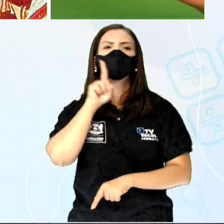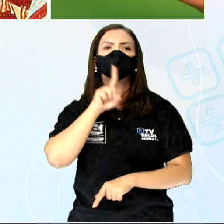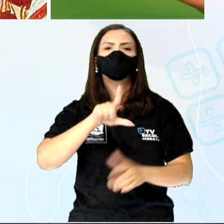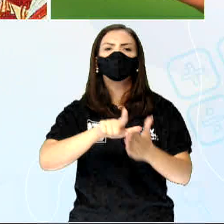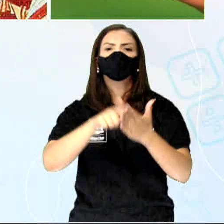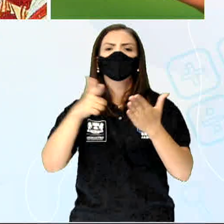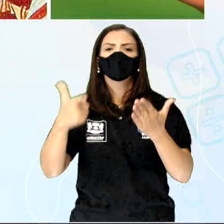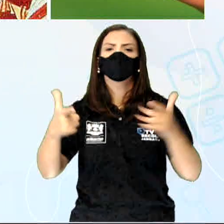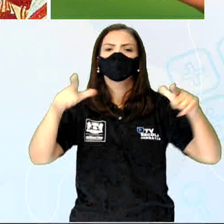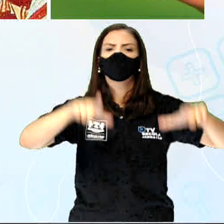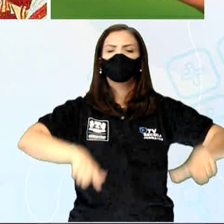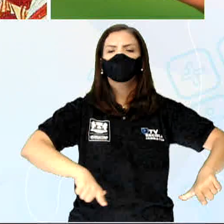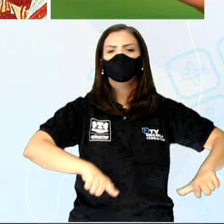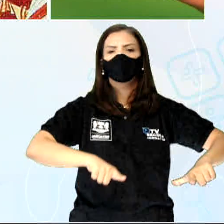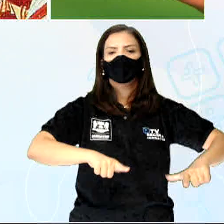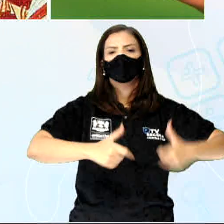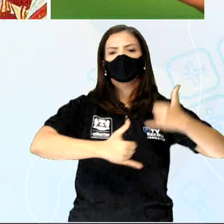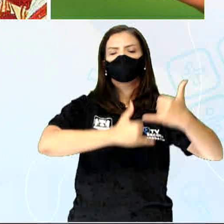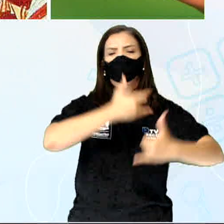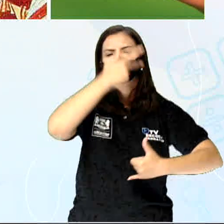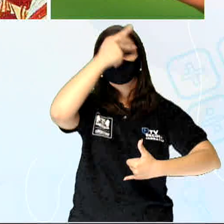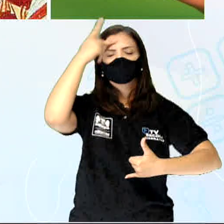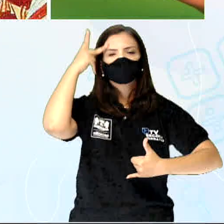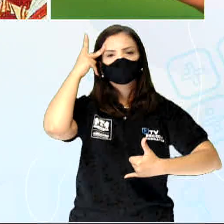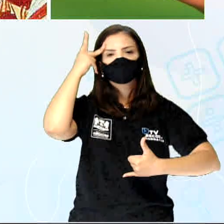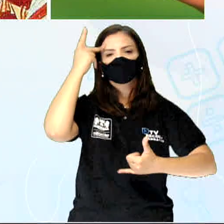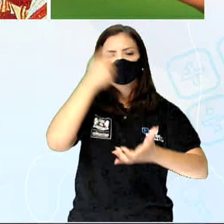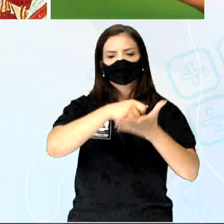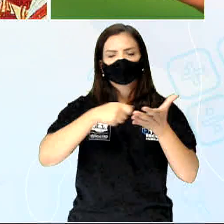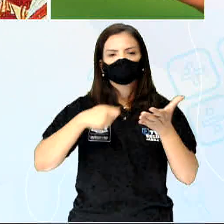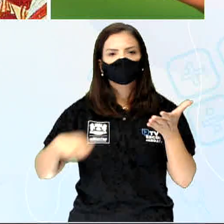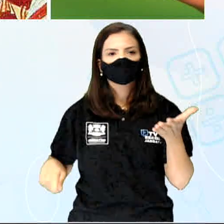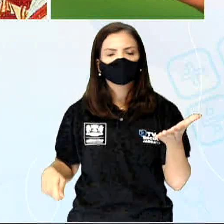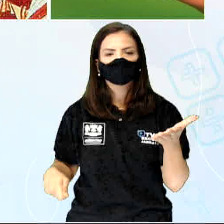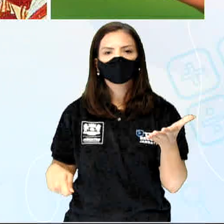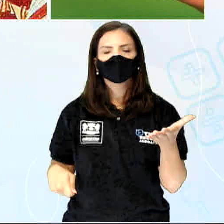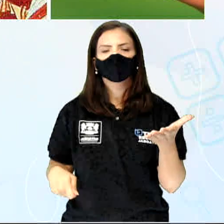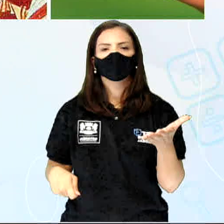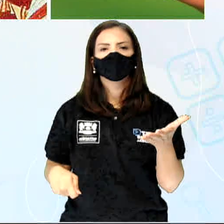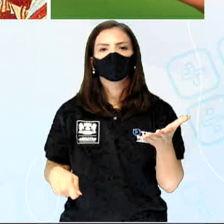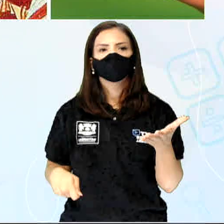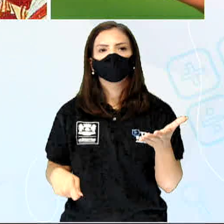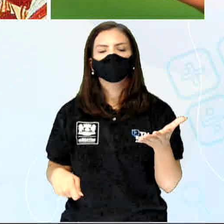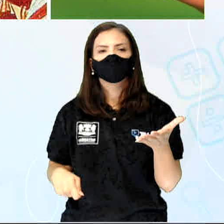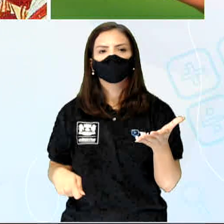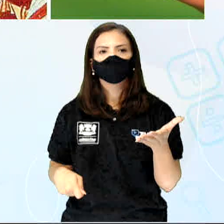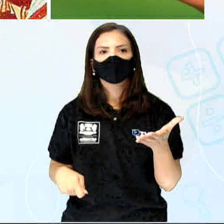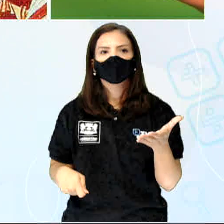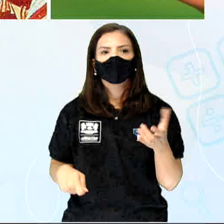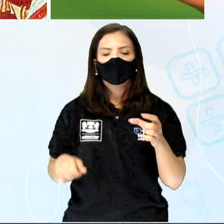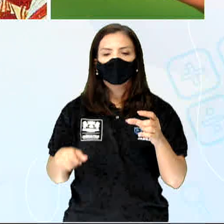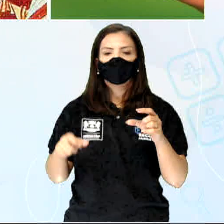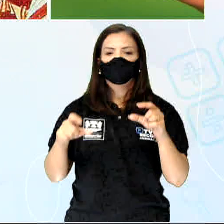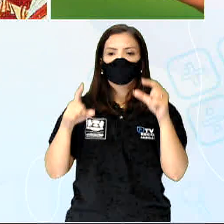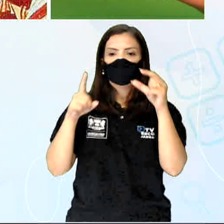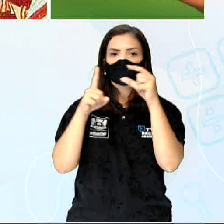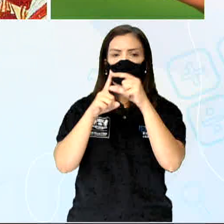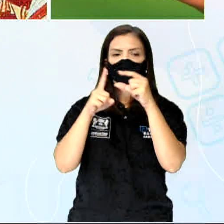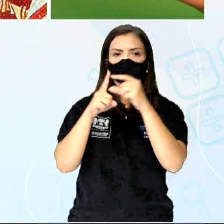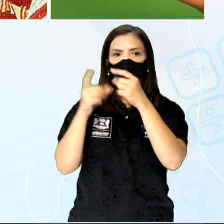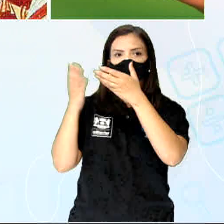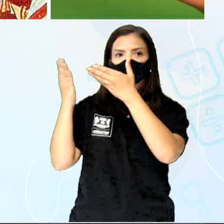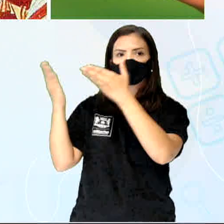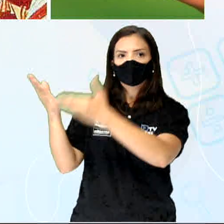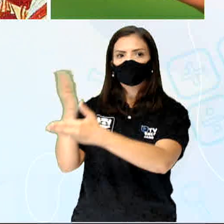jornalistas, numa brincadeira, escreveram All Correct. Escreveram errado,